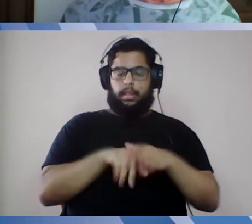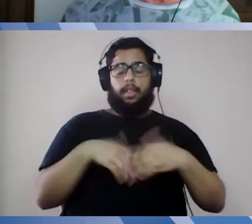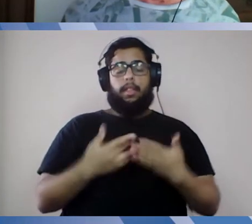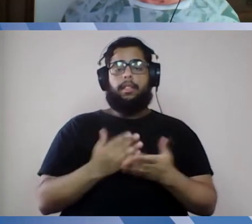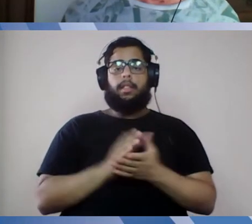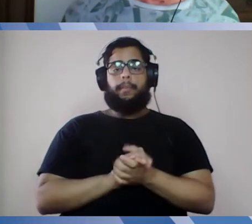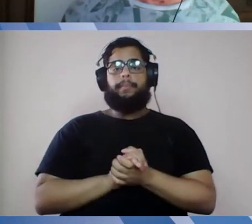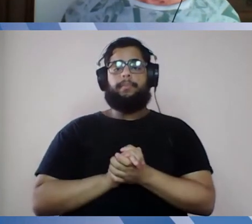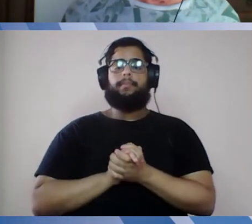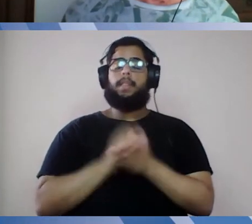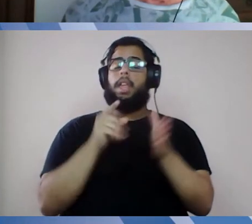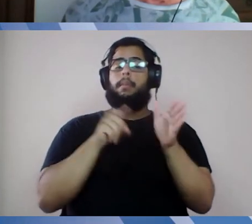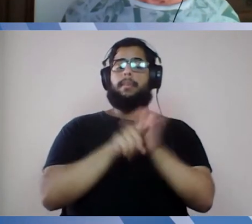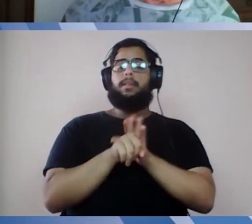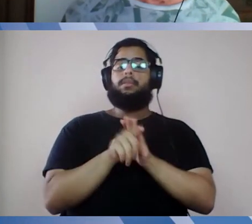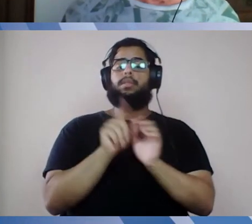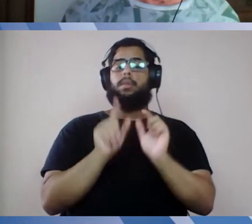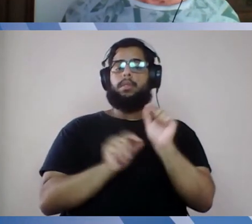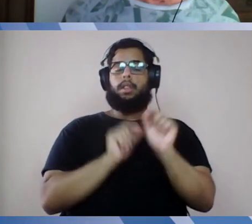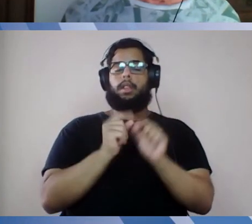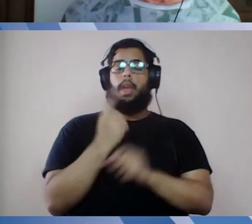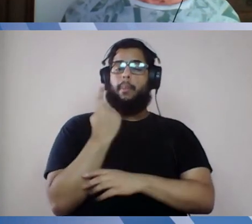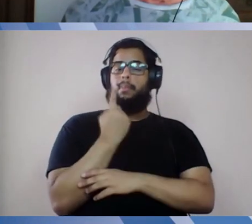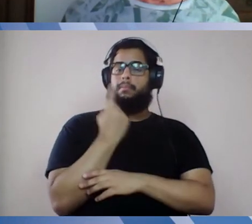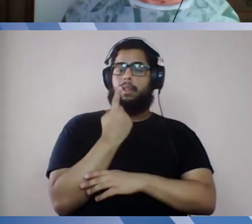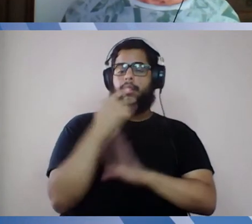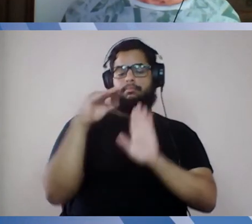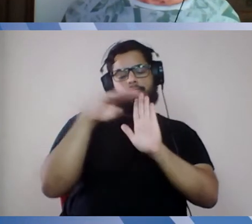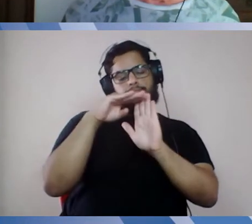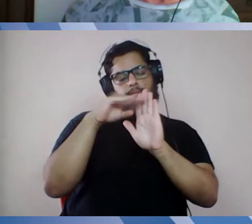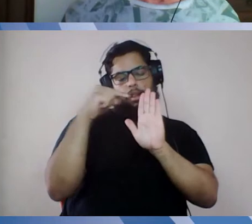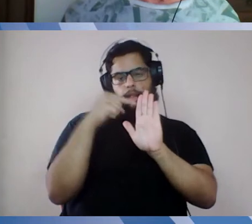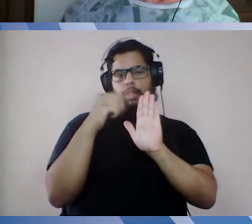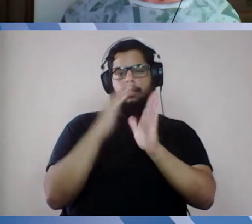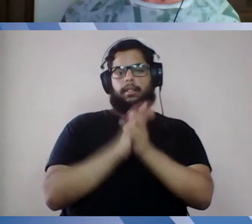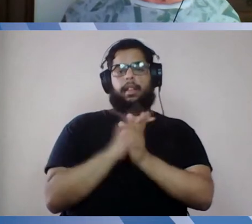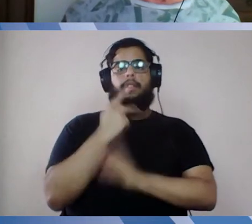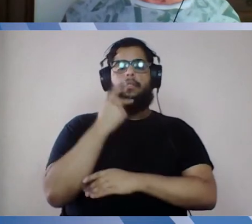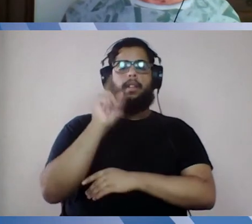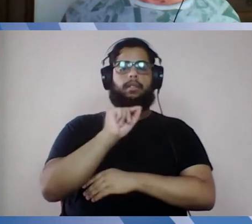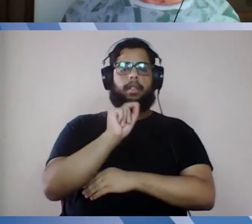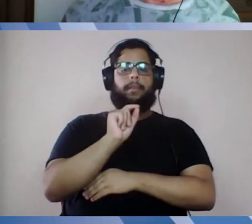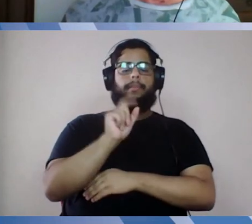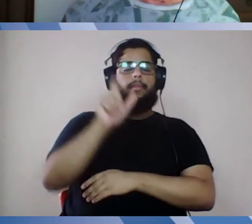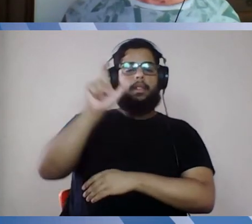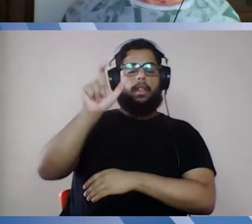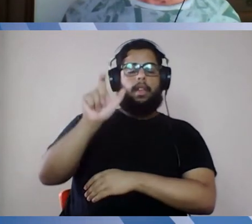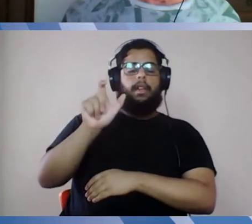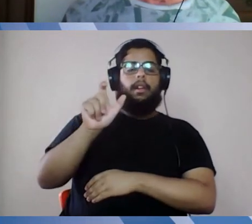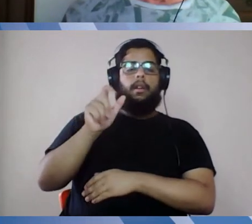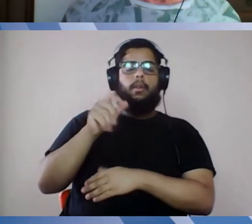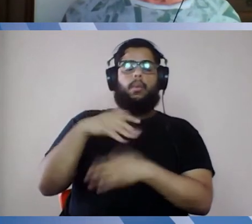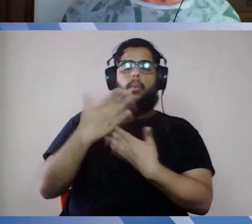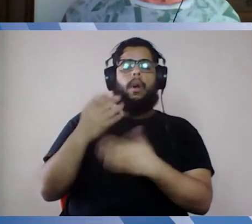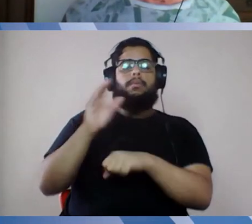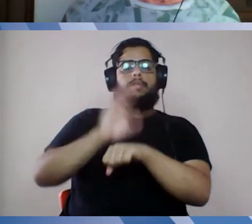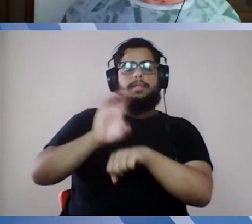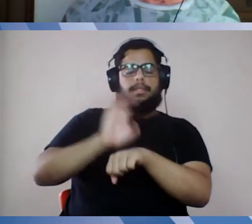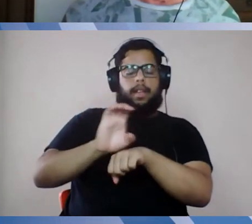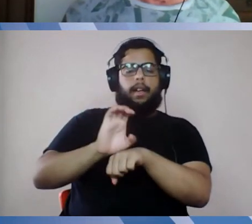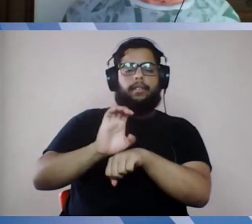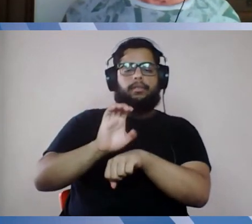questões diz respeito ao primeiro item da resolução, que fala, então, quais são os estágios que seriam